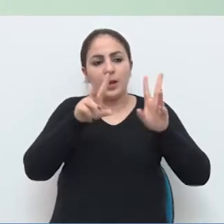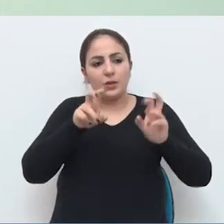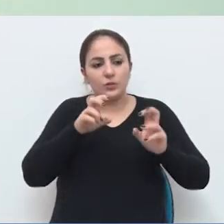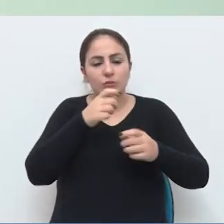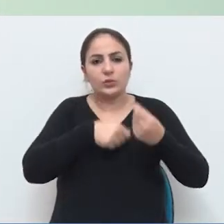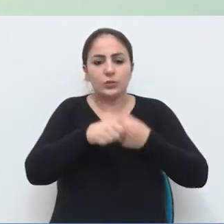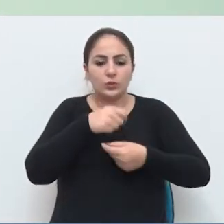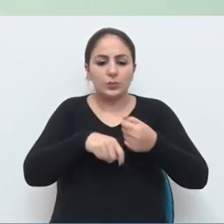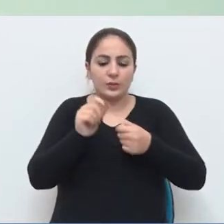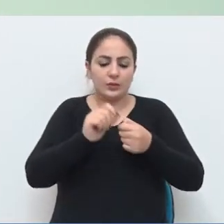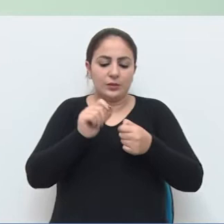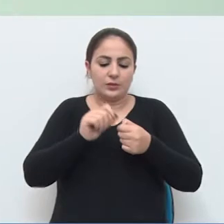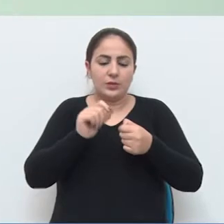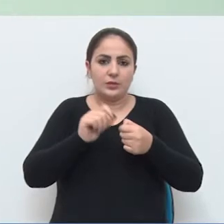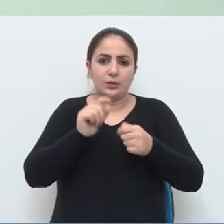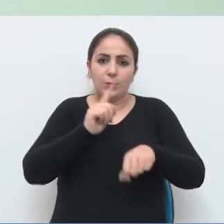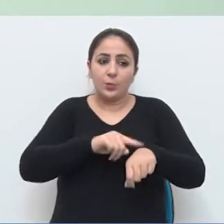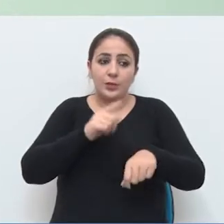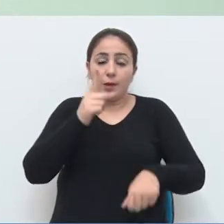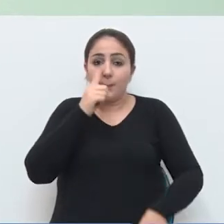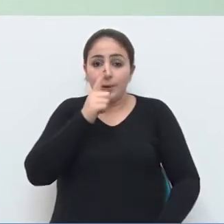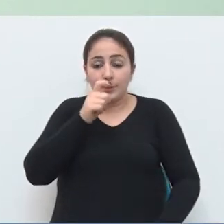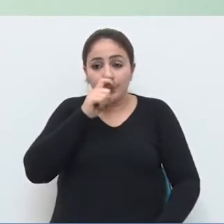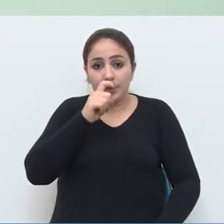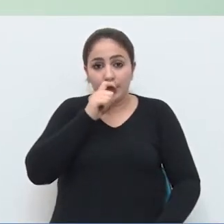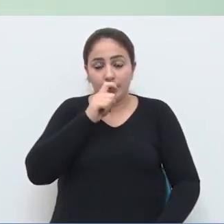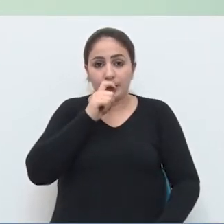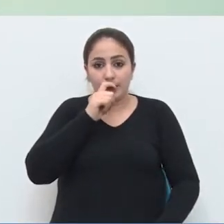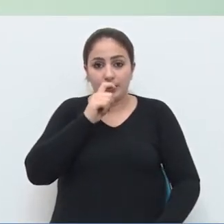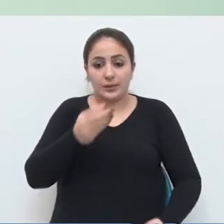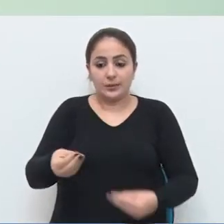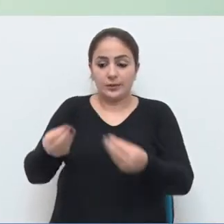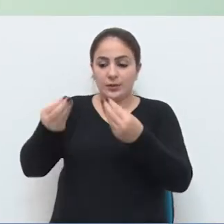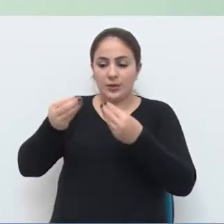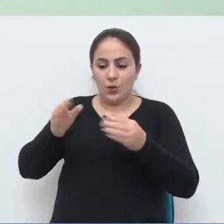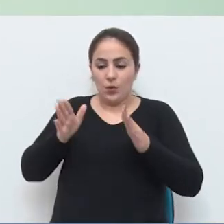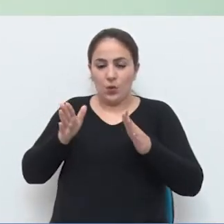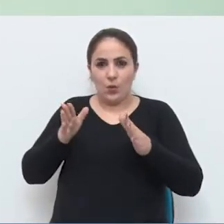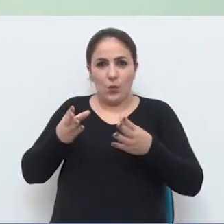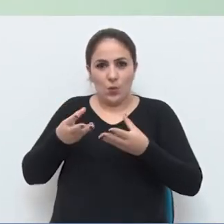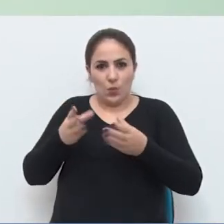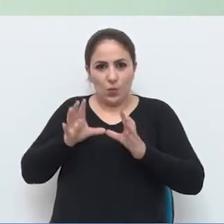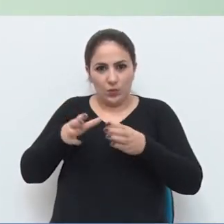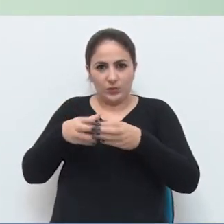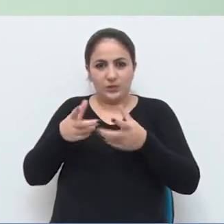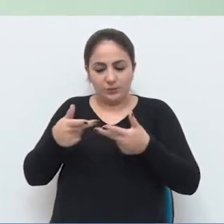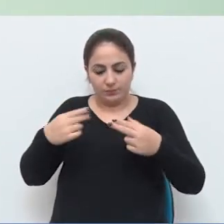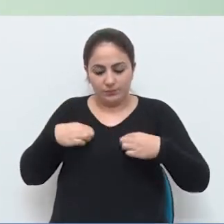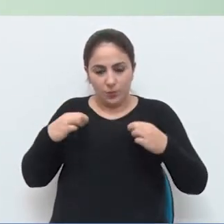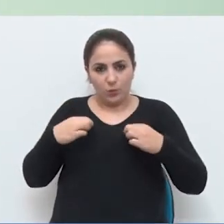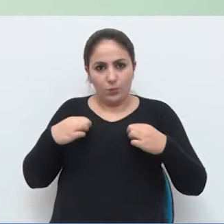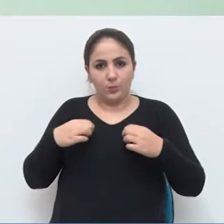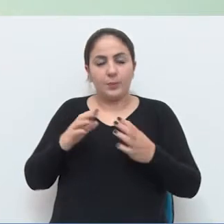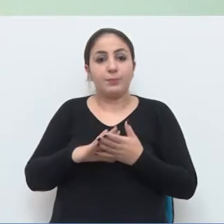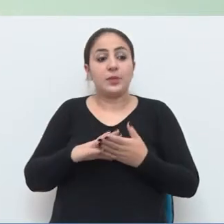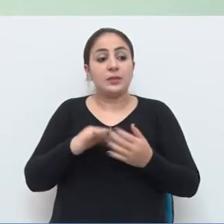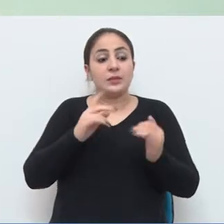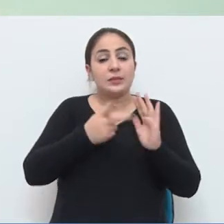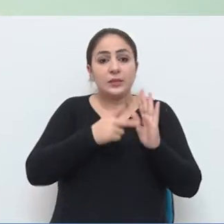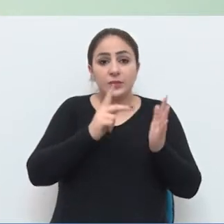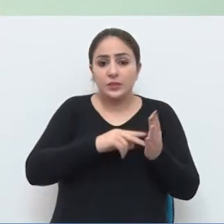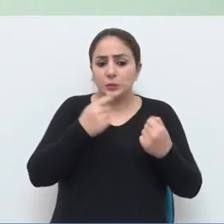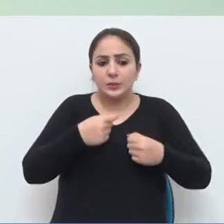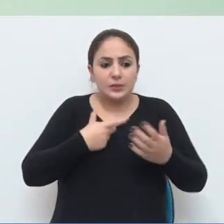na questão da economia que se faz, quando os pais recebem lá o kit do uniforme escolar no início do ano, isso representa que é menos